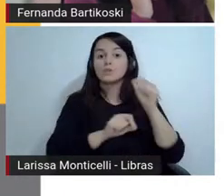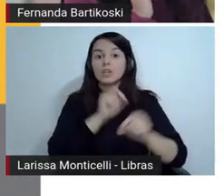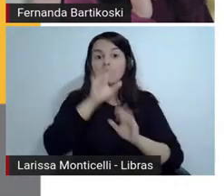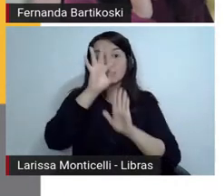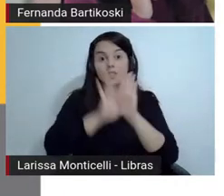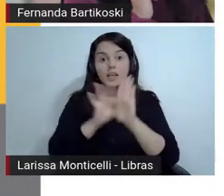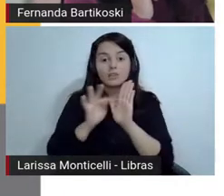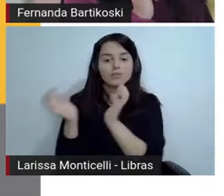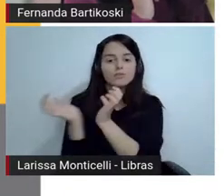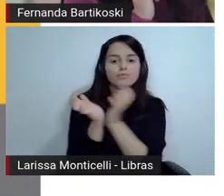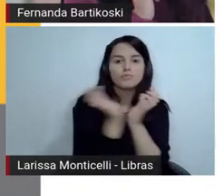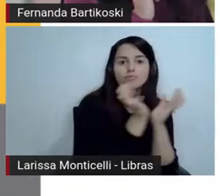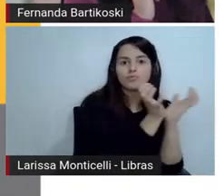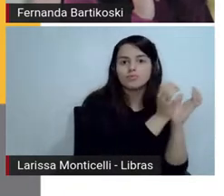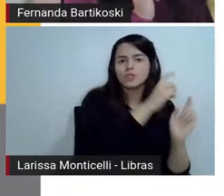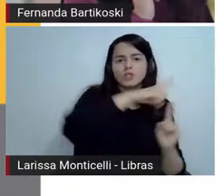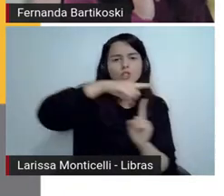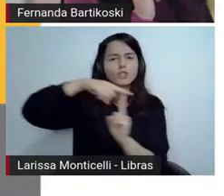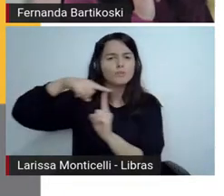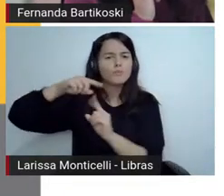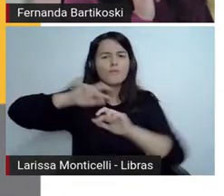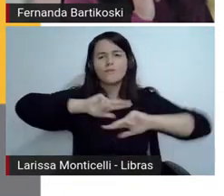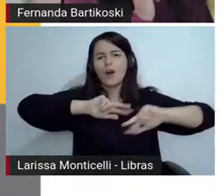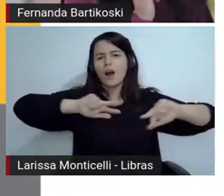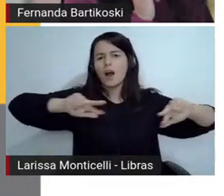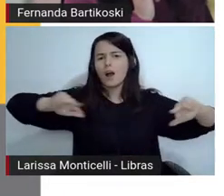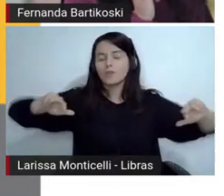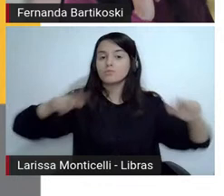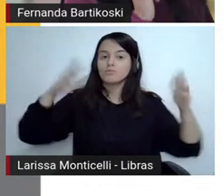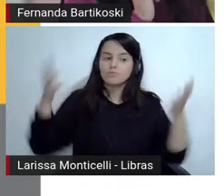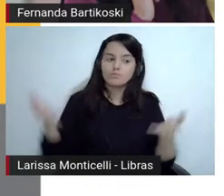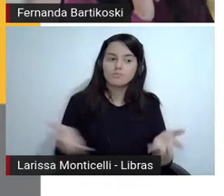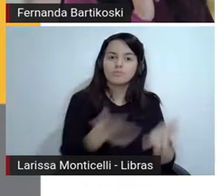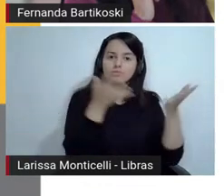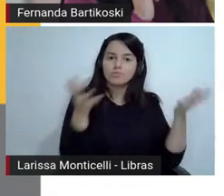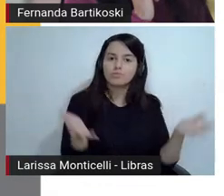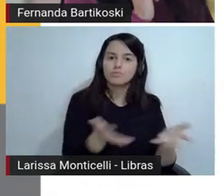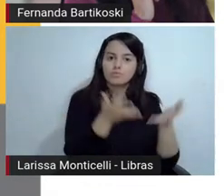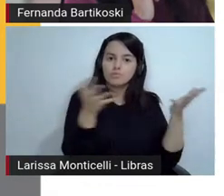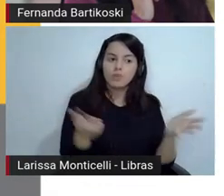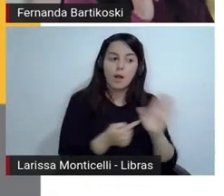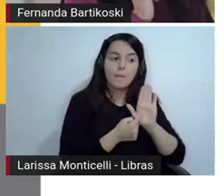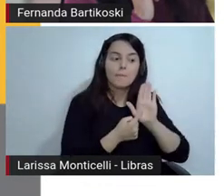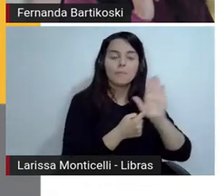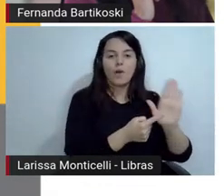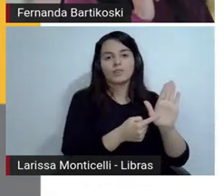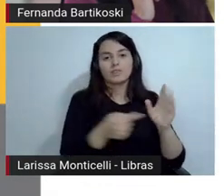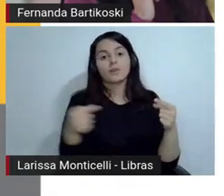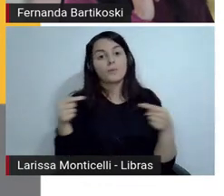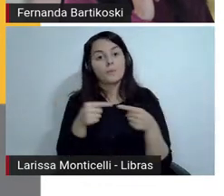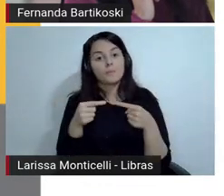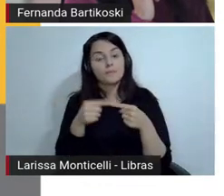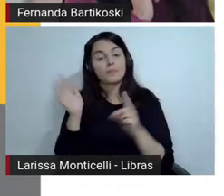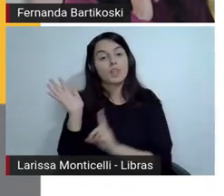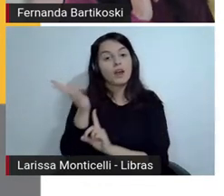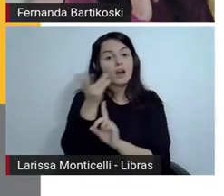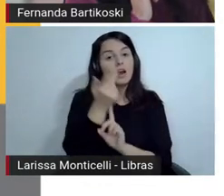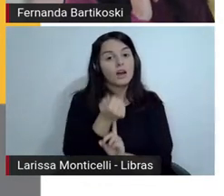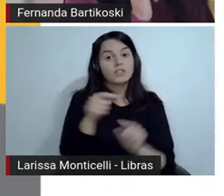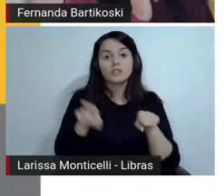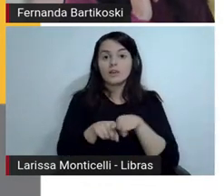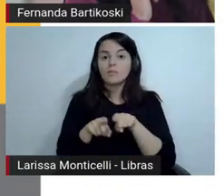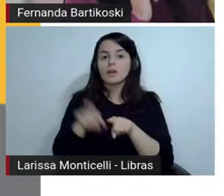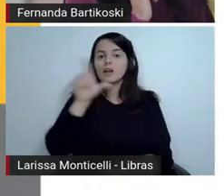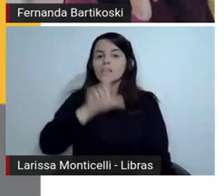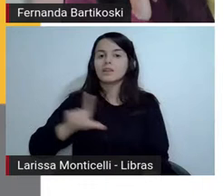quantos textos de diferentes gêneros do campo artístico-literário podem ser levados